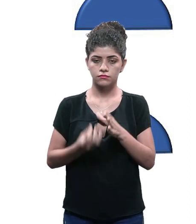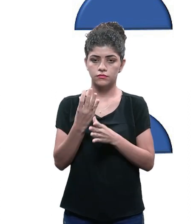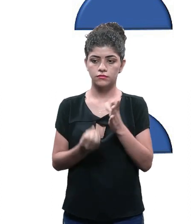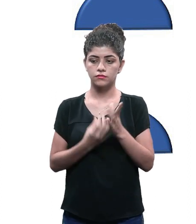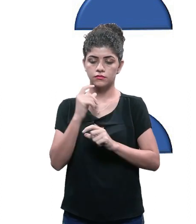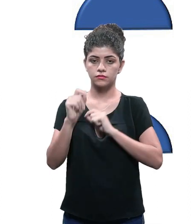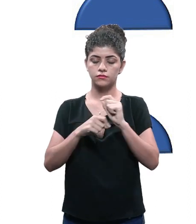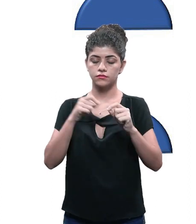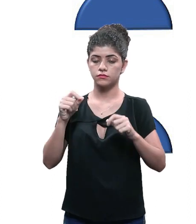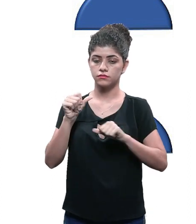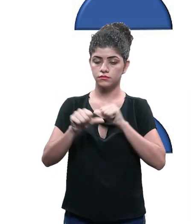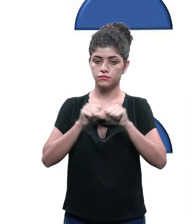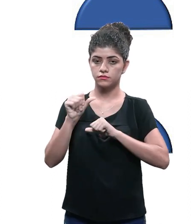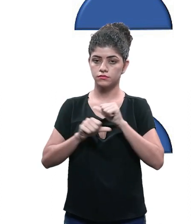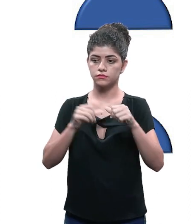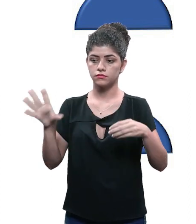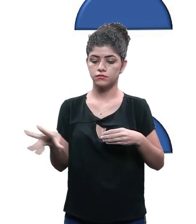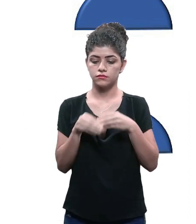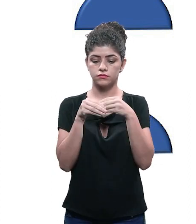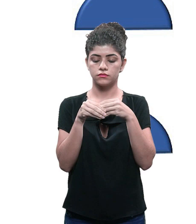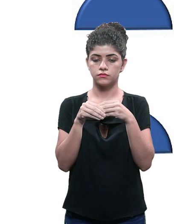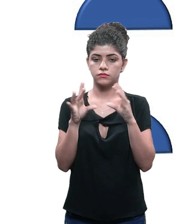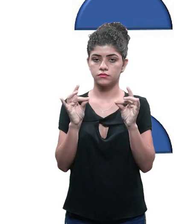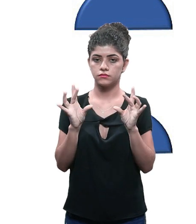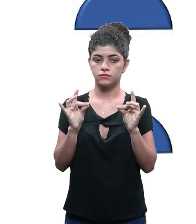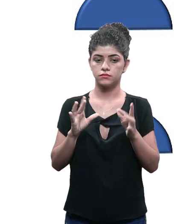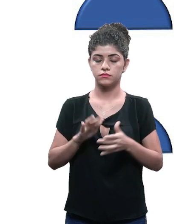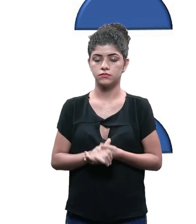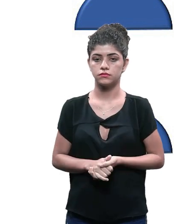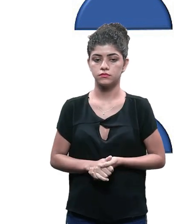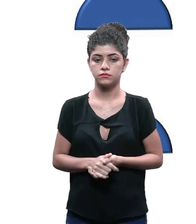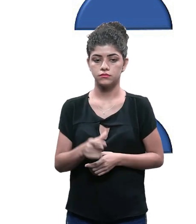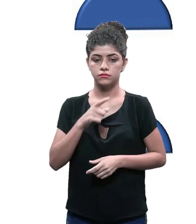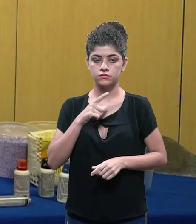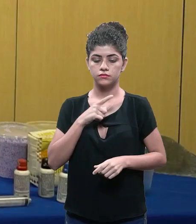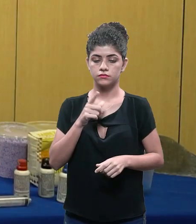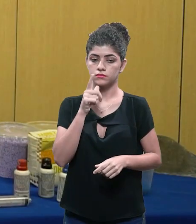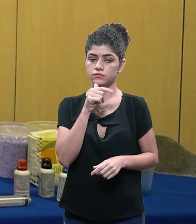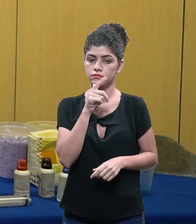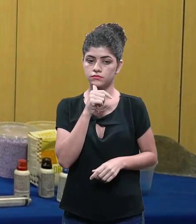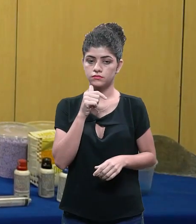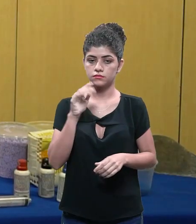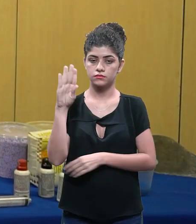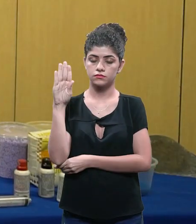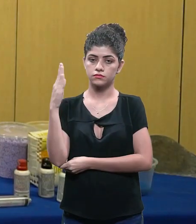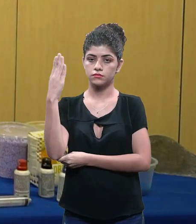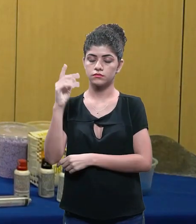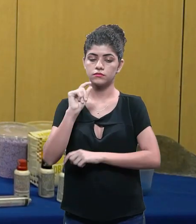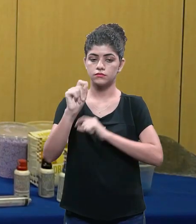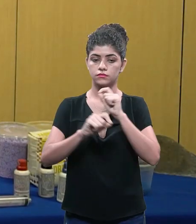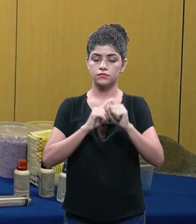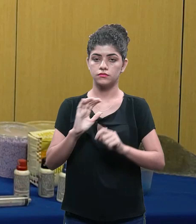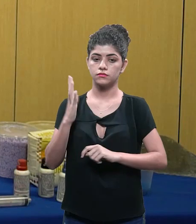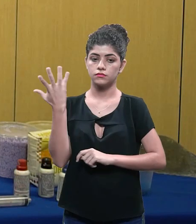cimento é ele que vai fabricar a minha reação de agrotinamento ok? só que quando eu boto água